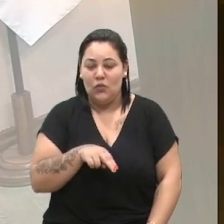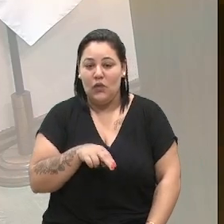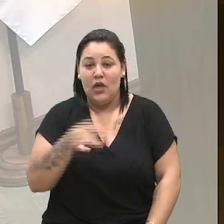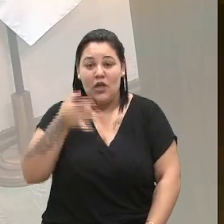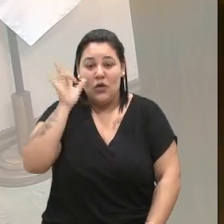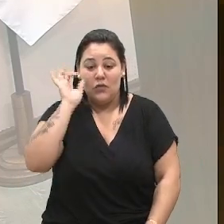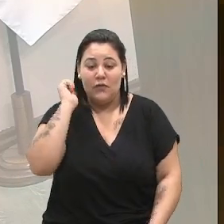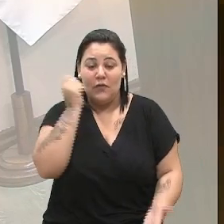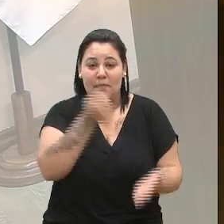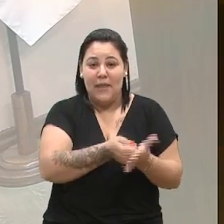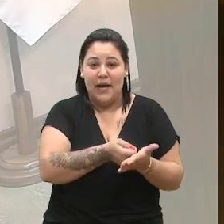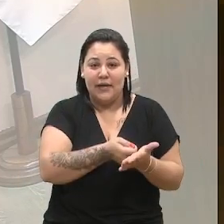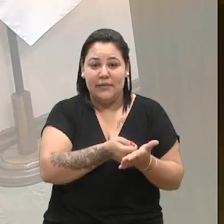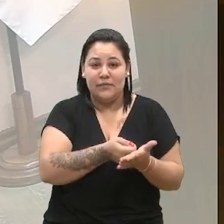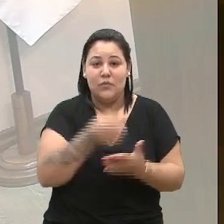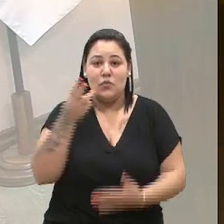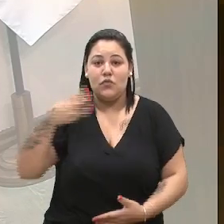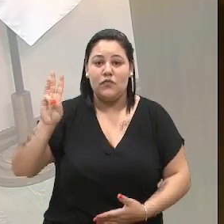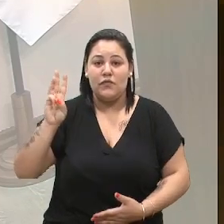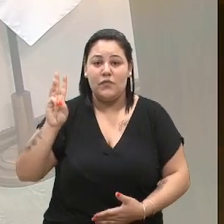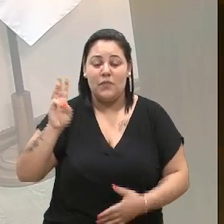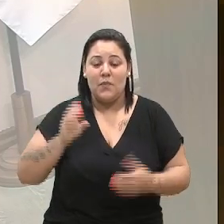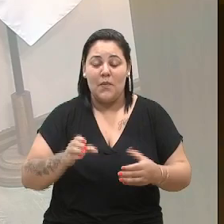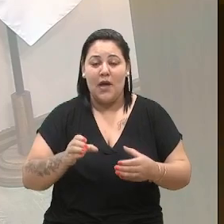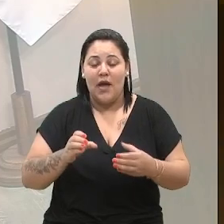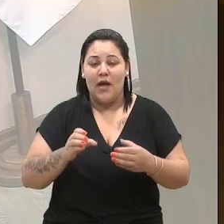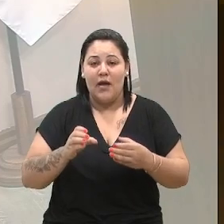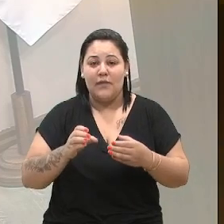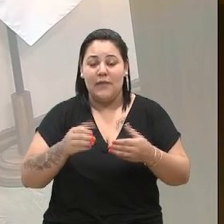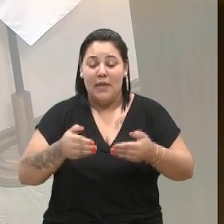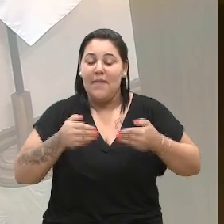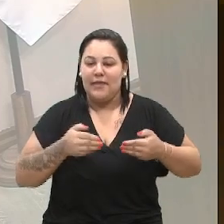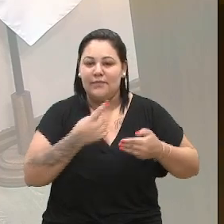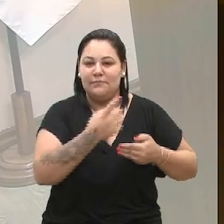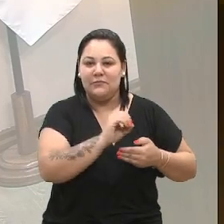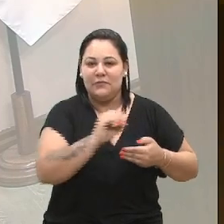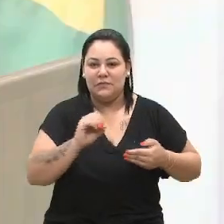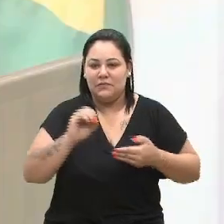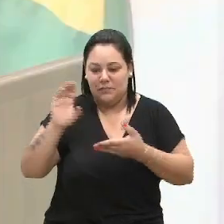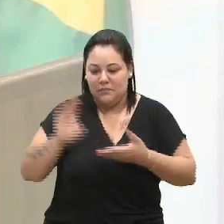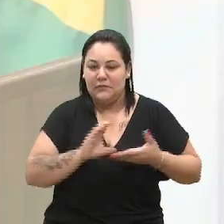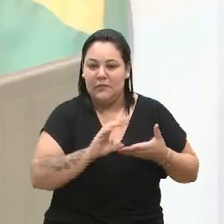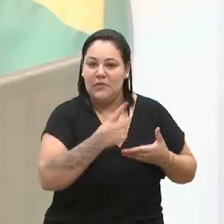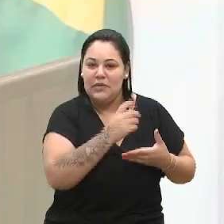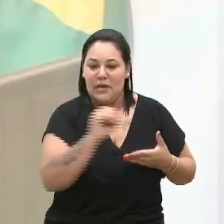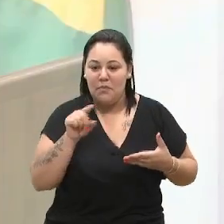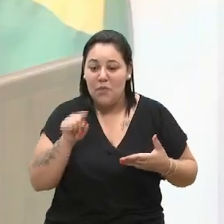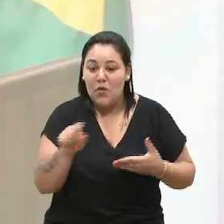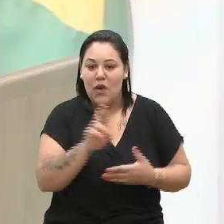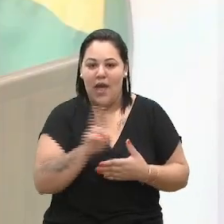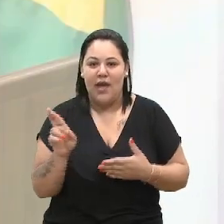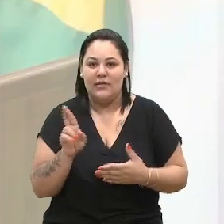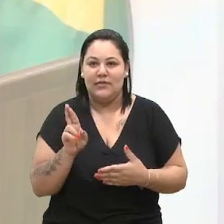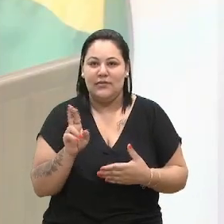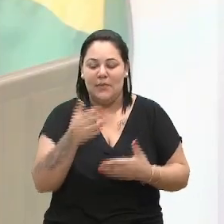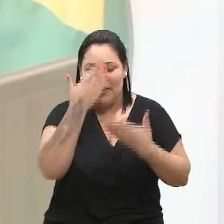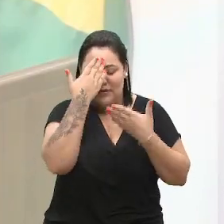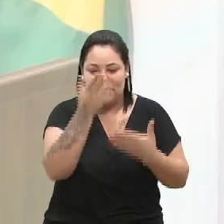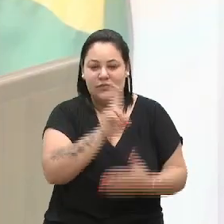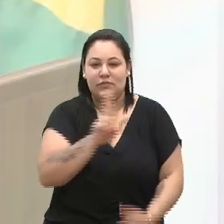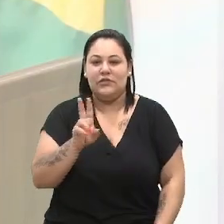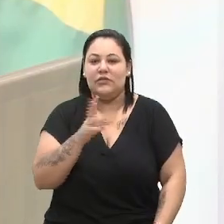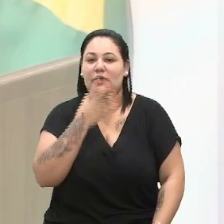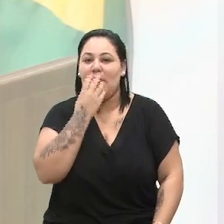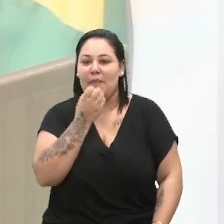Vivi Ramos uma emenda de R 100 mil. Então, a nossa gratidão, o PSB, em nome do seu Camires, o Nelsinho,